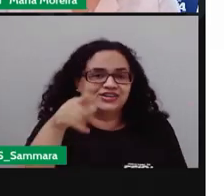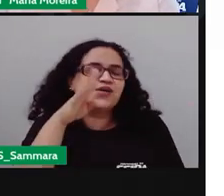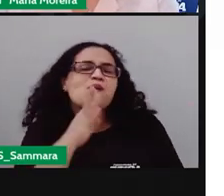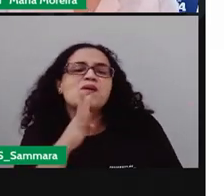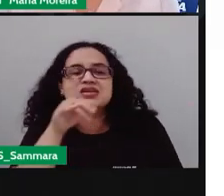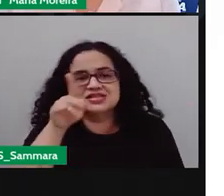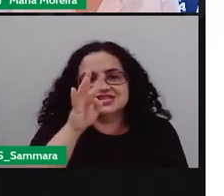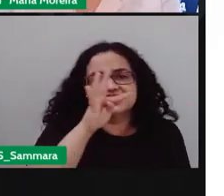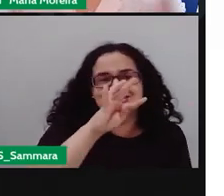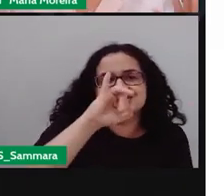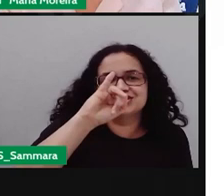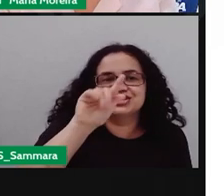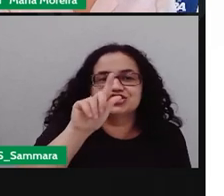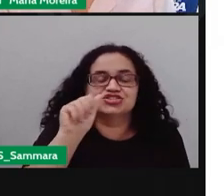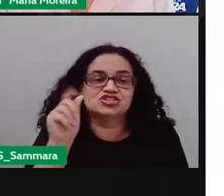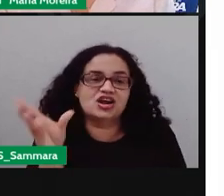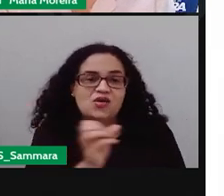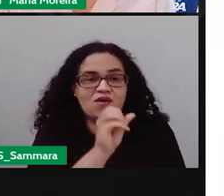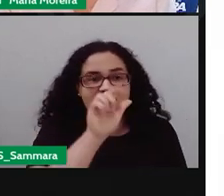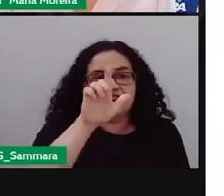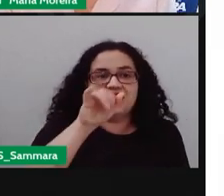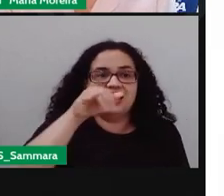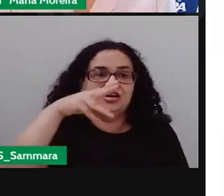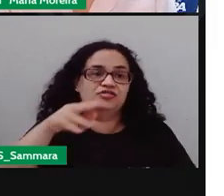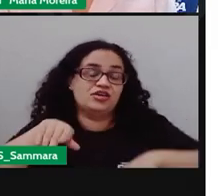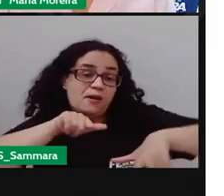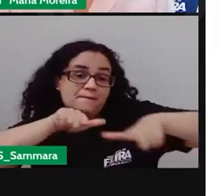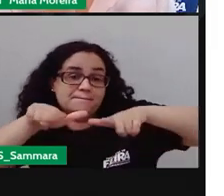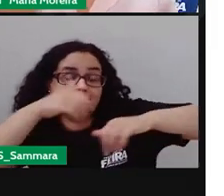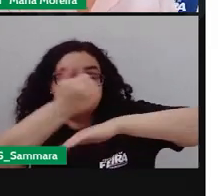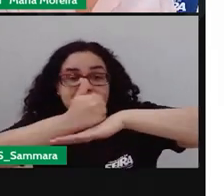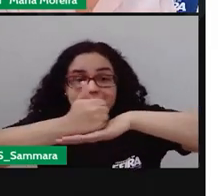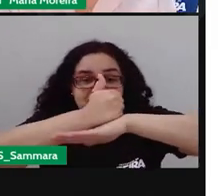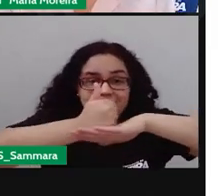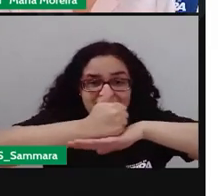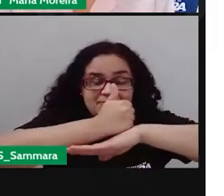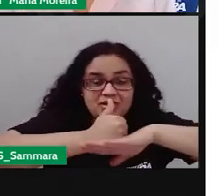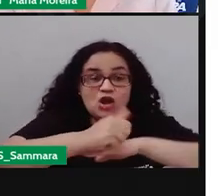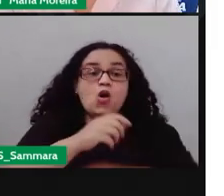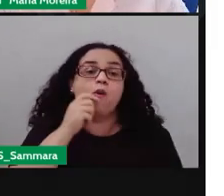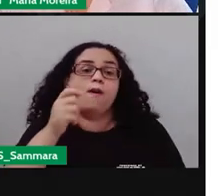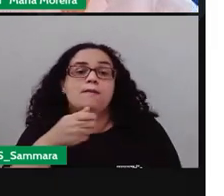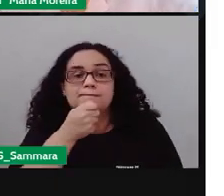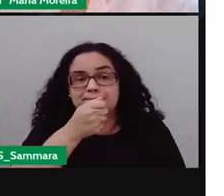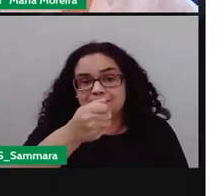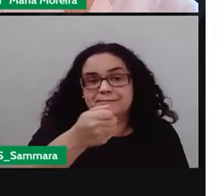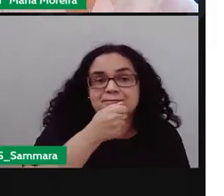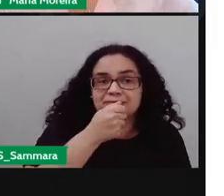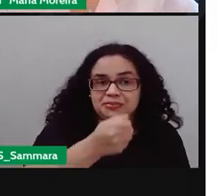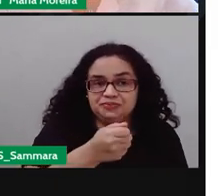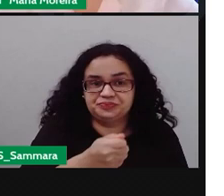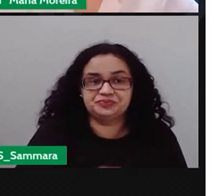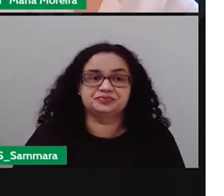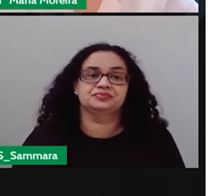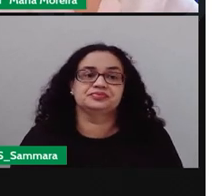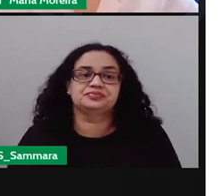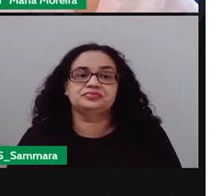Leifert, que está aí exercendo, né, a sua profissão como repórter entrevistador.